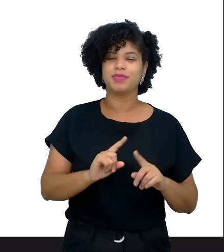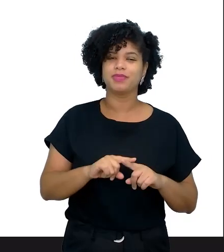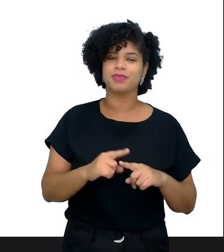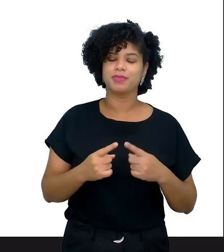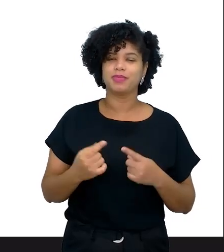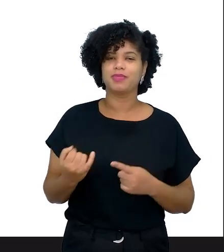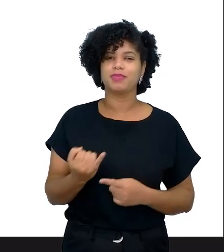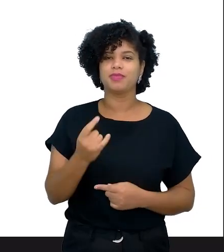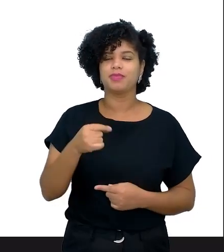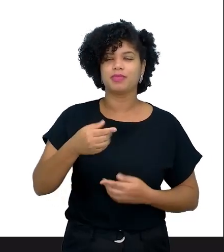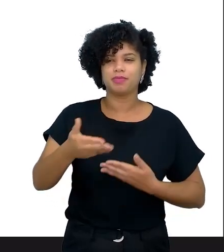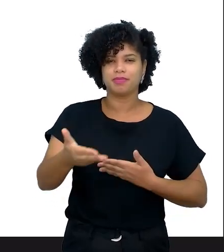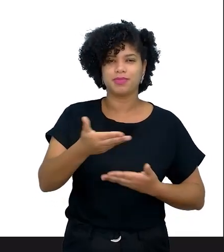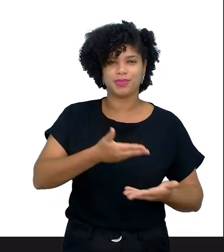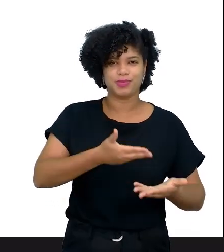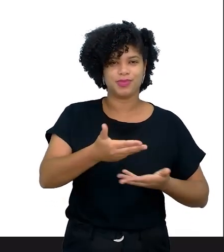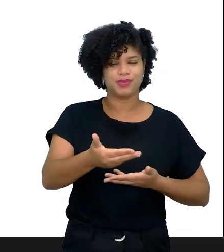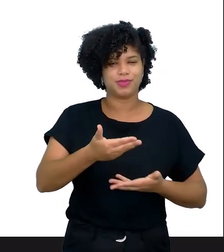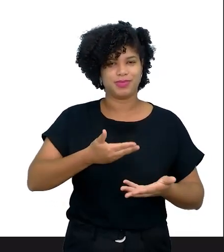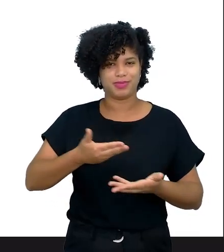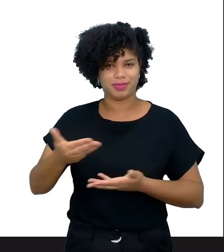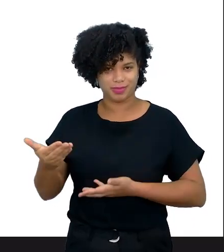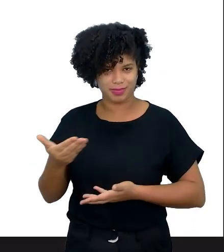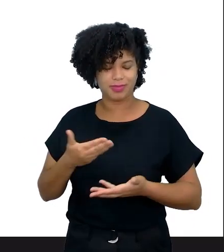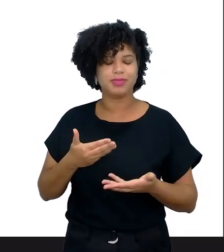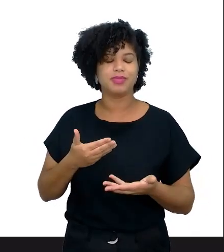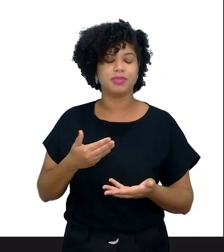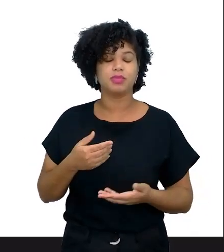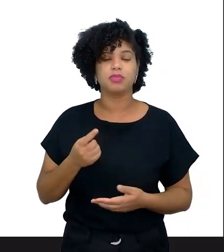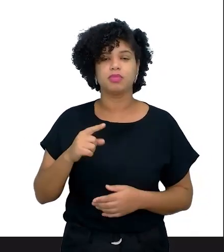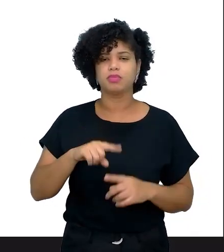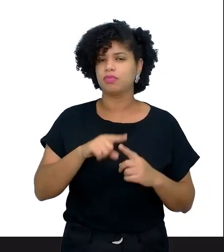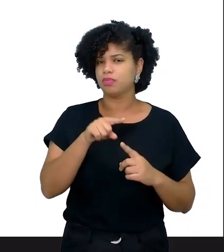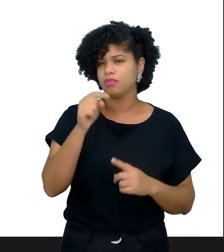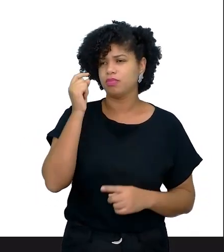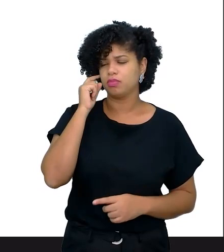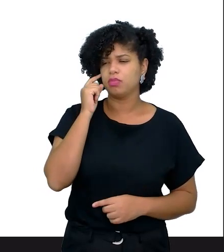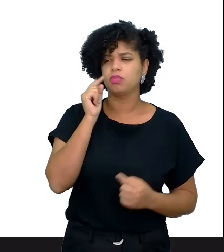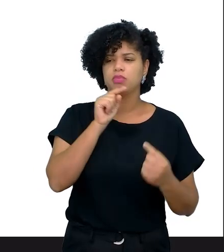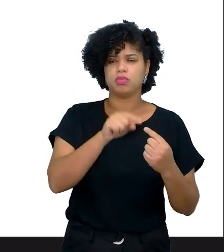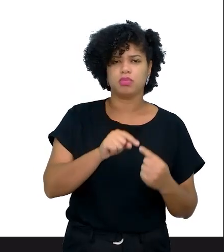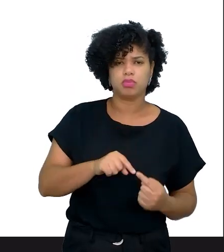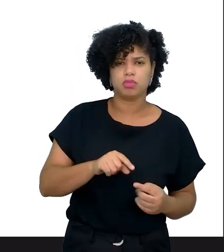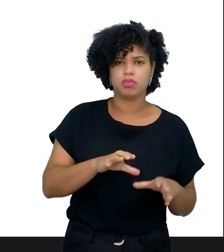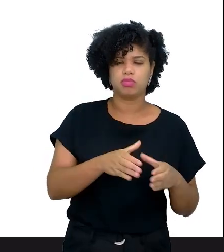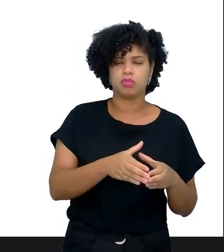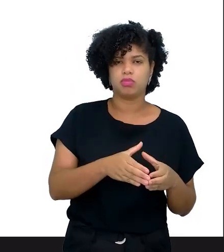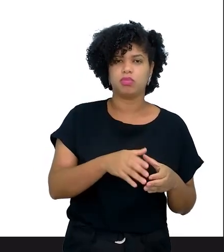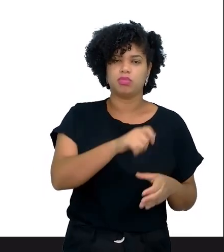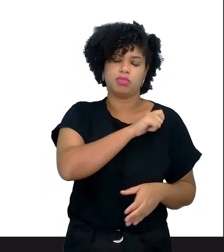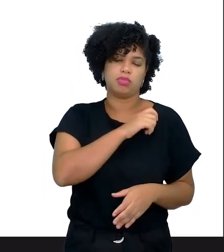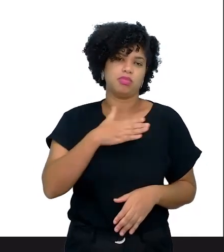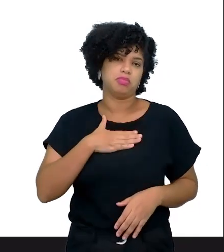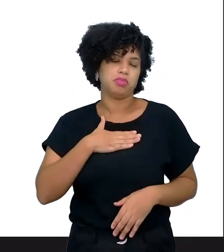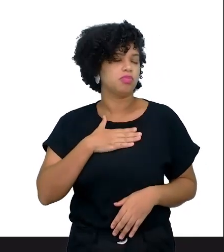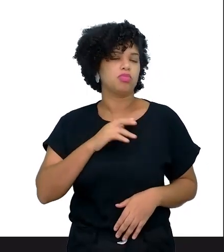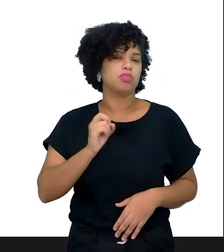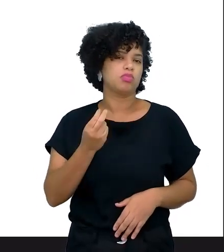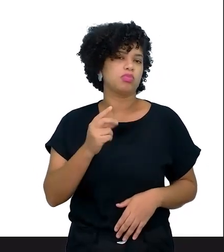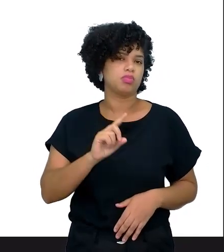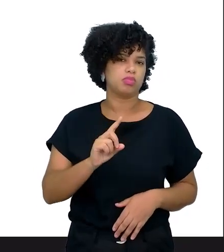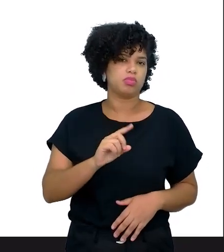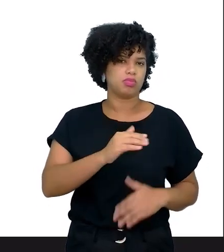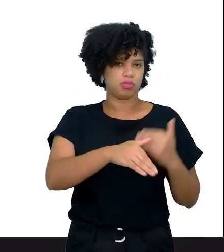troca, mas assim, sempre articulando se aquilo vai favorecer, se vai fortalecer o